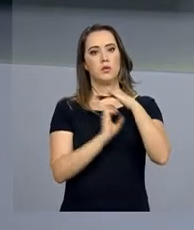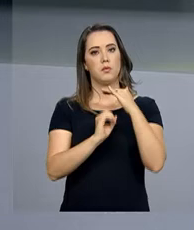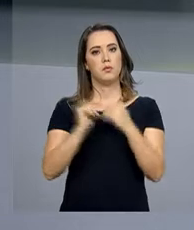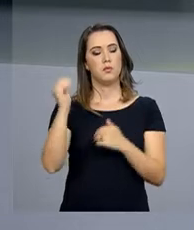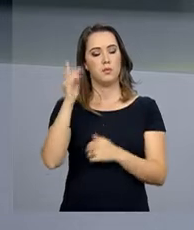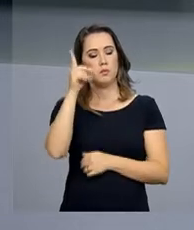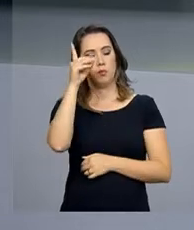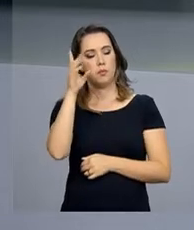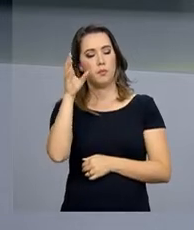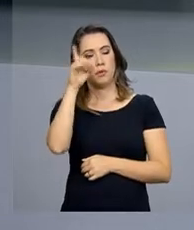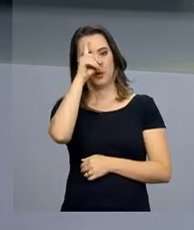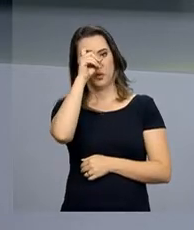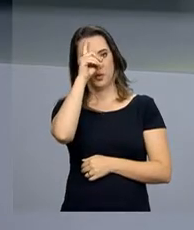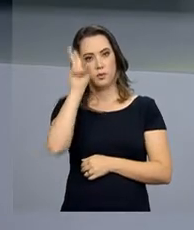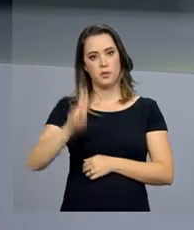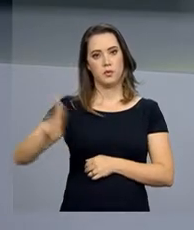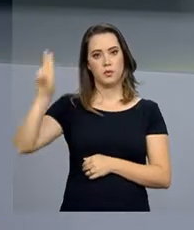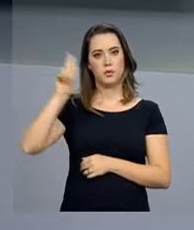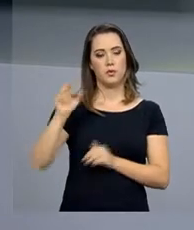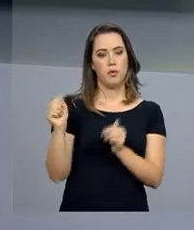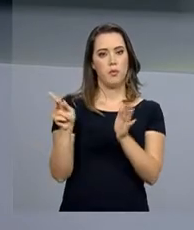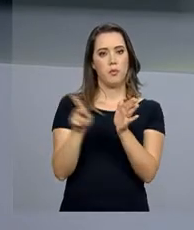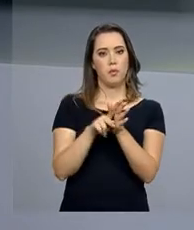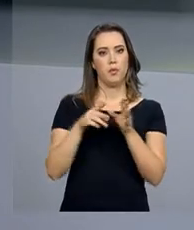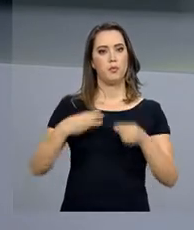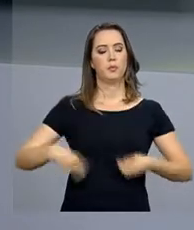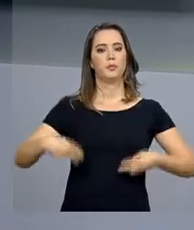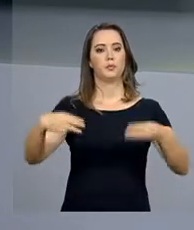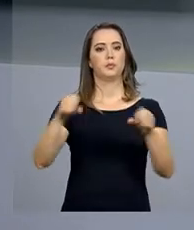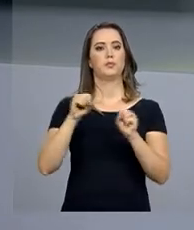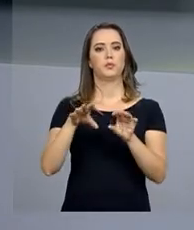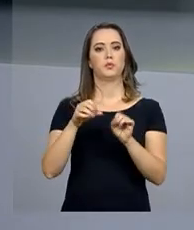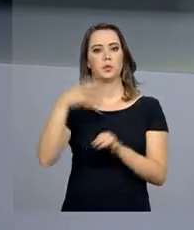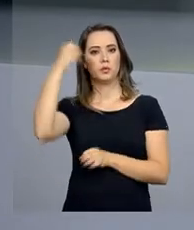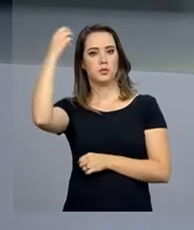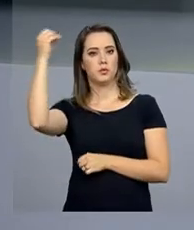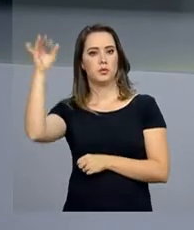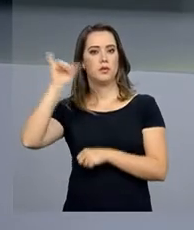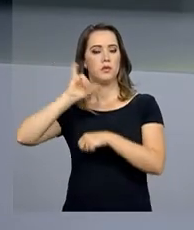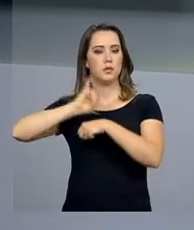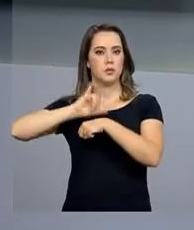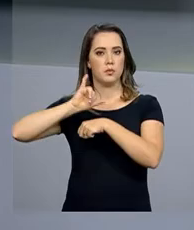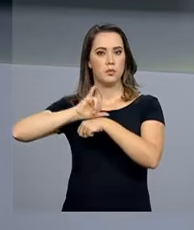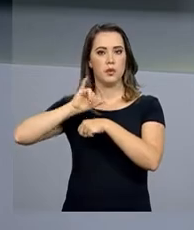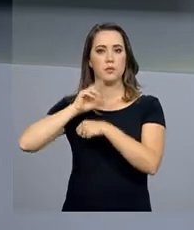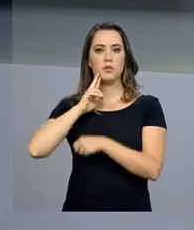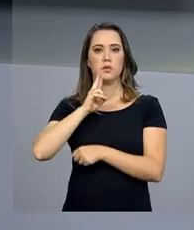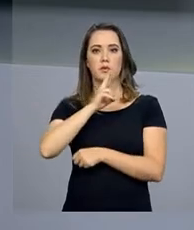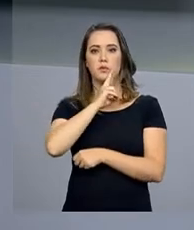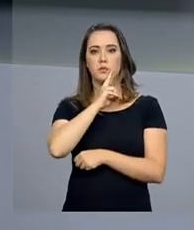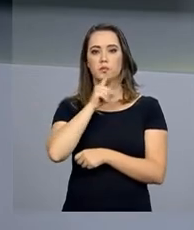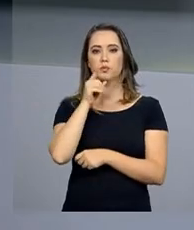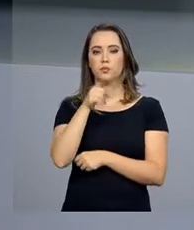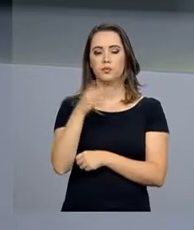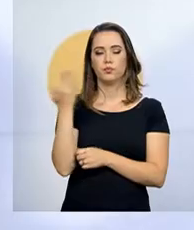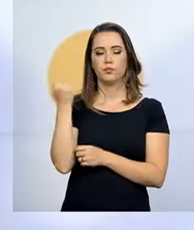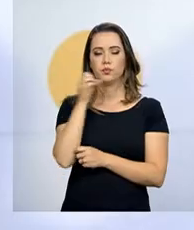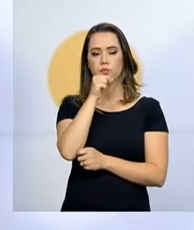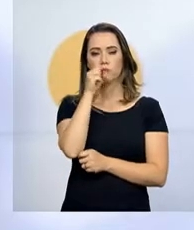Serviços Hospitalares ligada ao Ministério da Educação e que seguiram para Boa Vista e Pacaraima no último fim de semana.